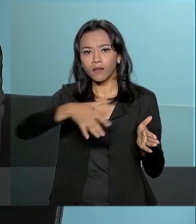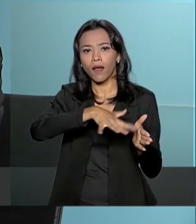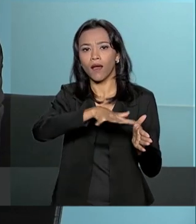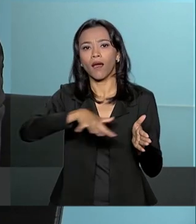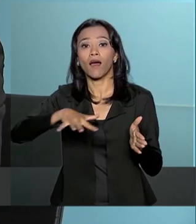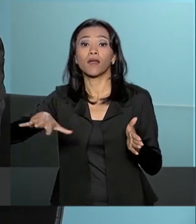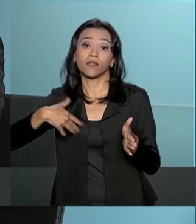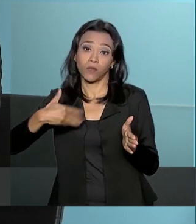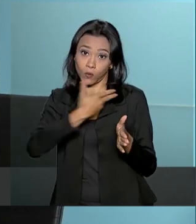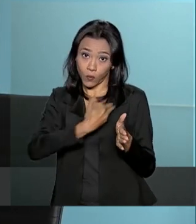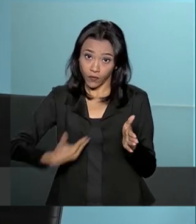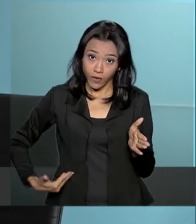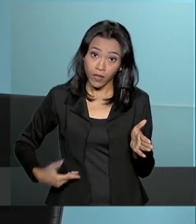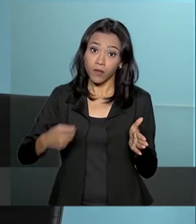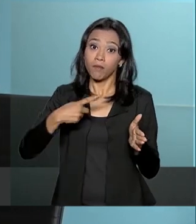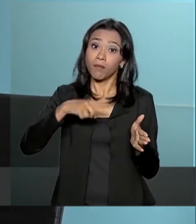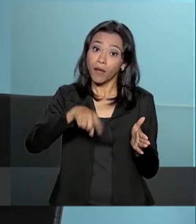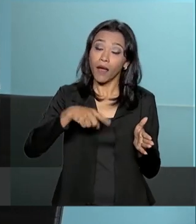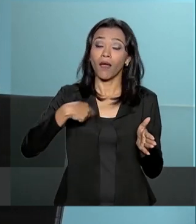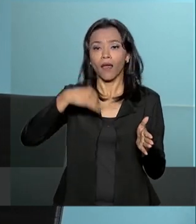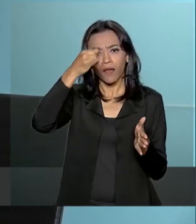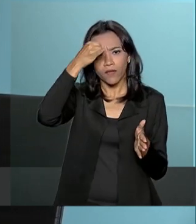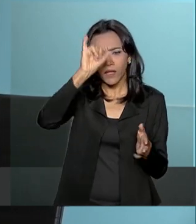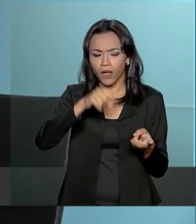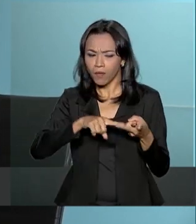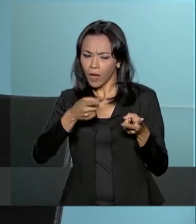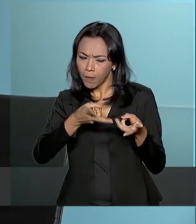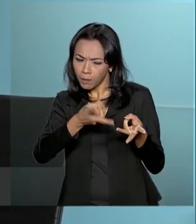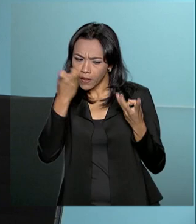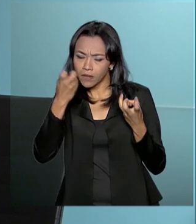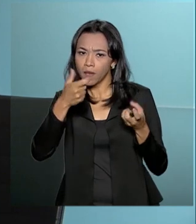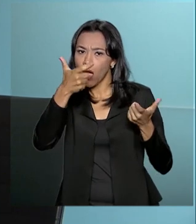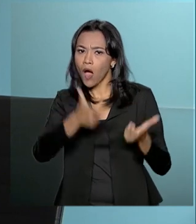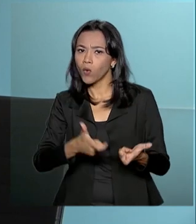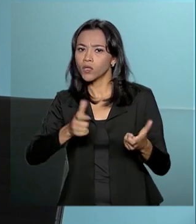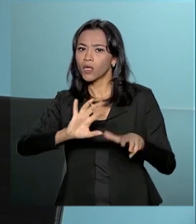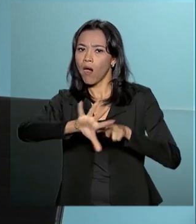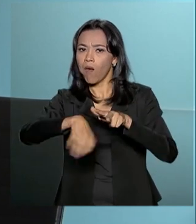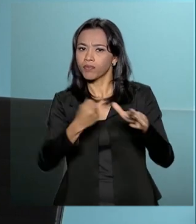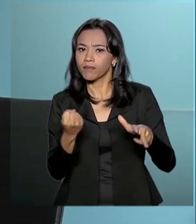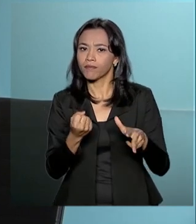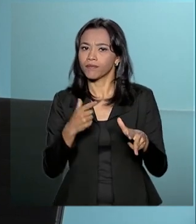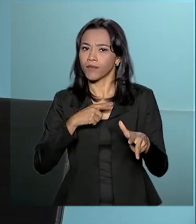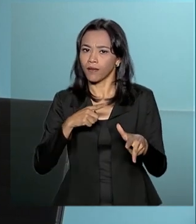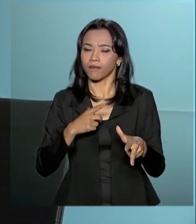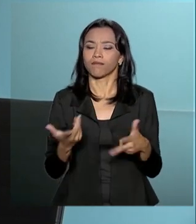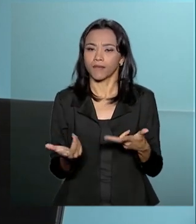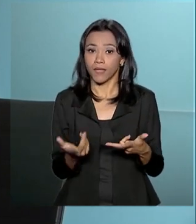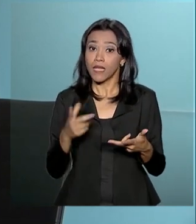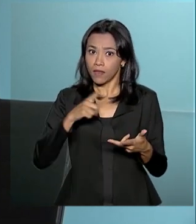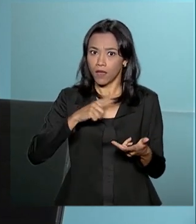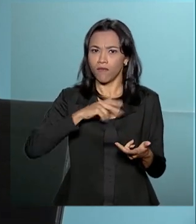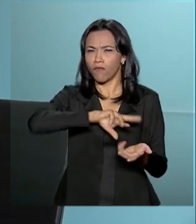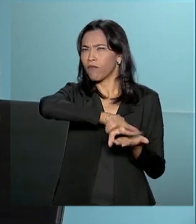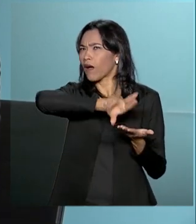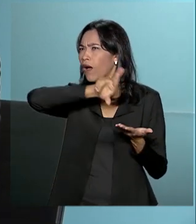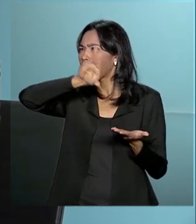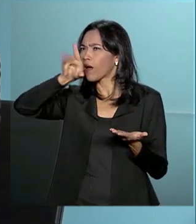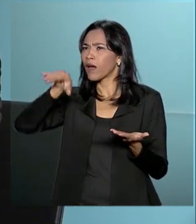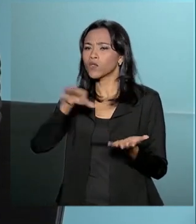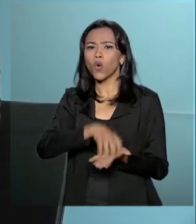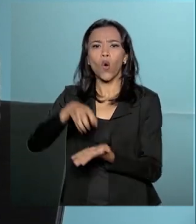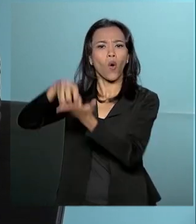fazem a prevenção, a sanção ou a detecção de casos de corrupção. Então, hoje, nós temos muitos órgãos que atuam, mas